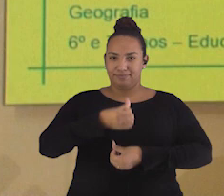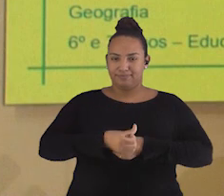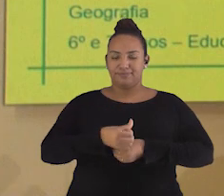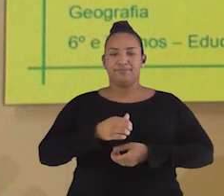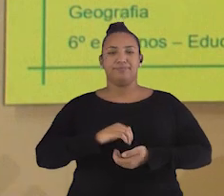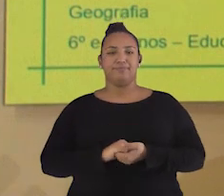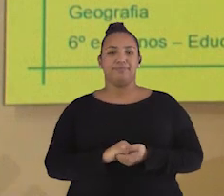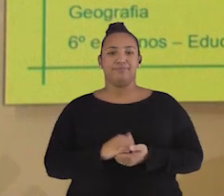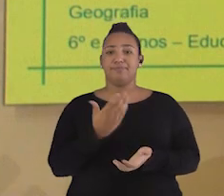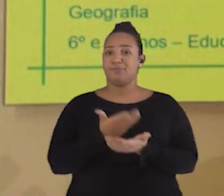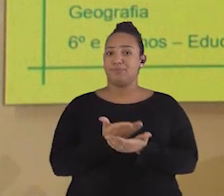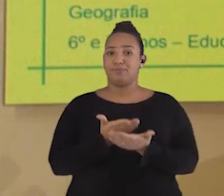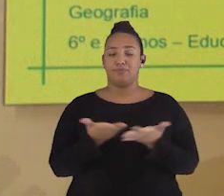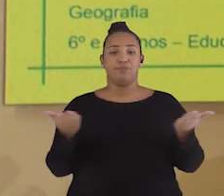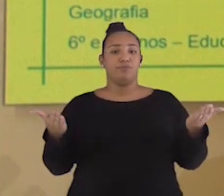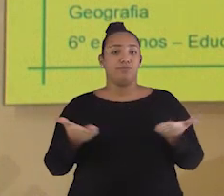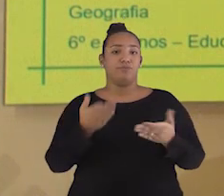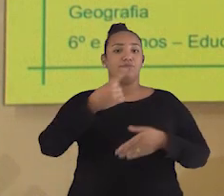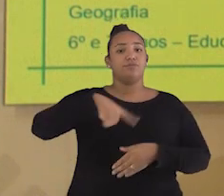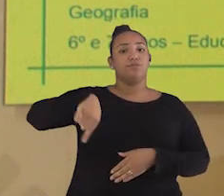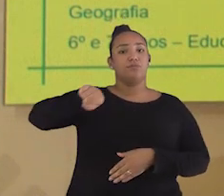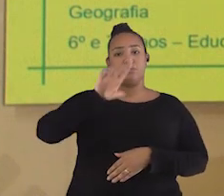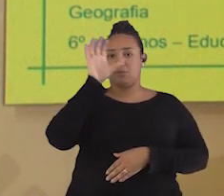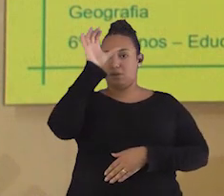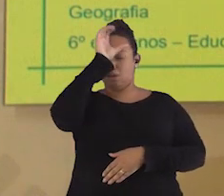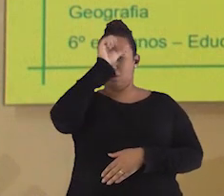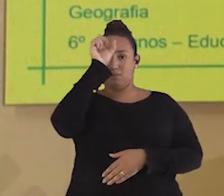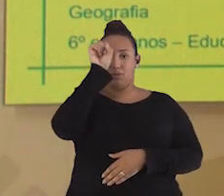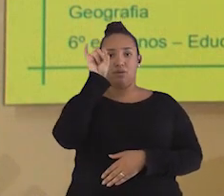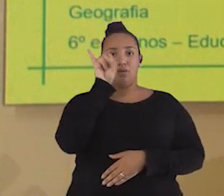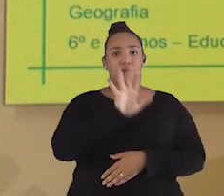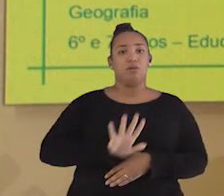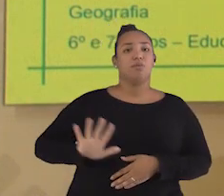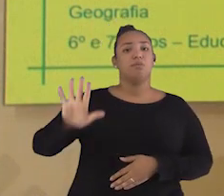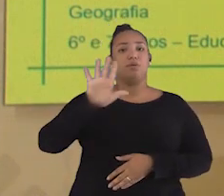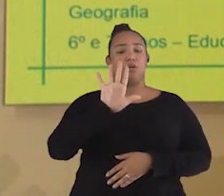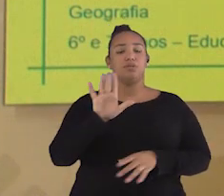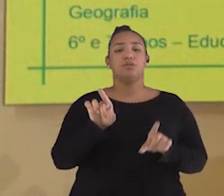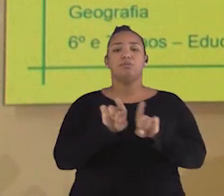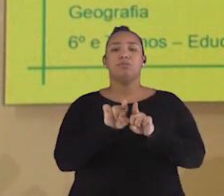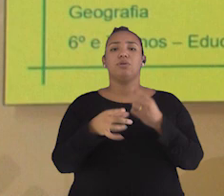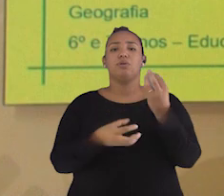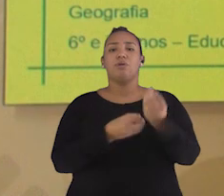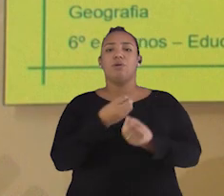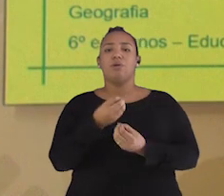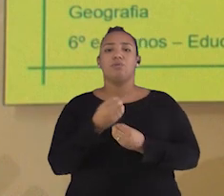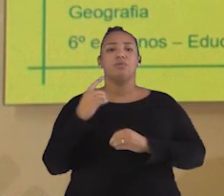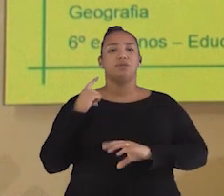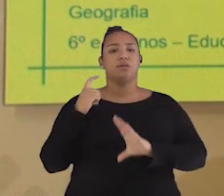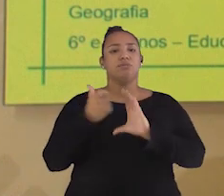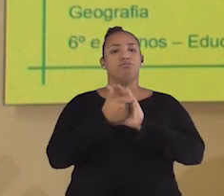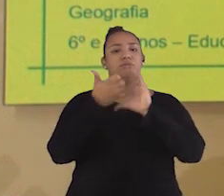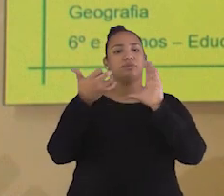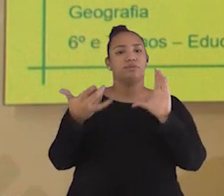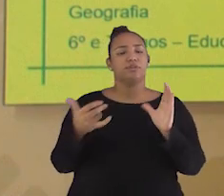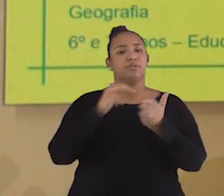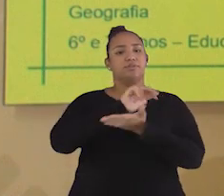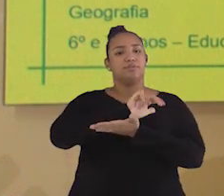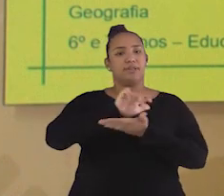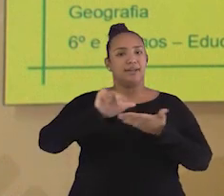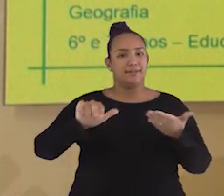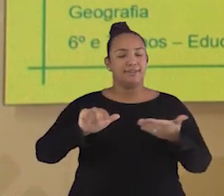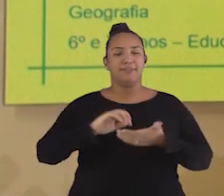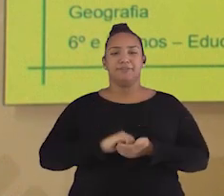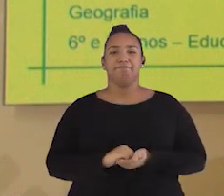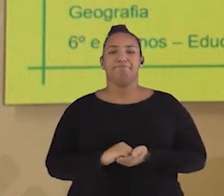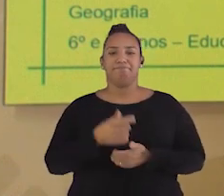do EJA. E na aula de hoje vamos tratar sobre as paisagens e como elas podem ter diferentes características no mundo.